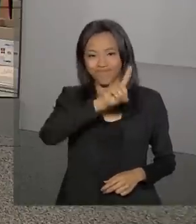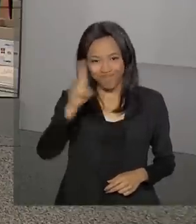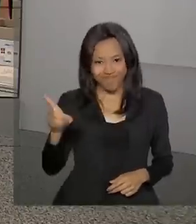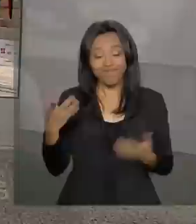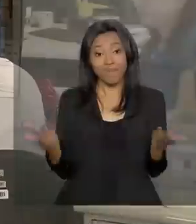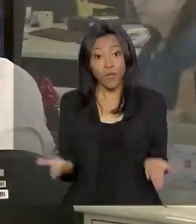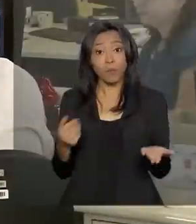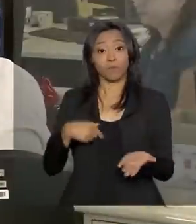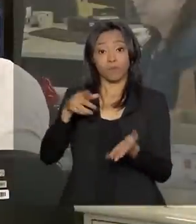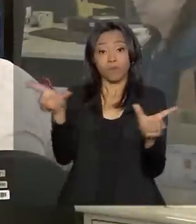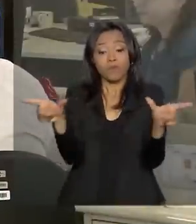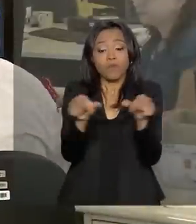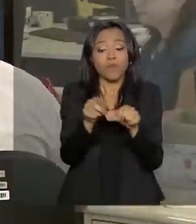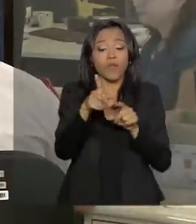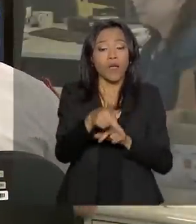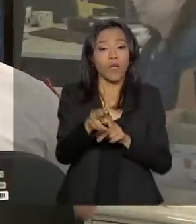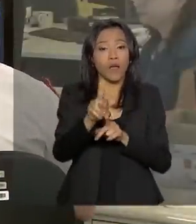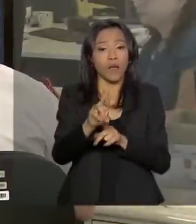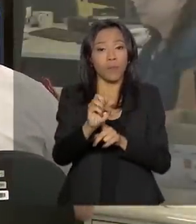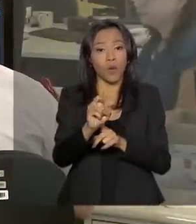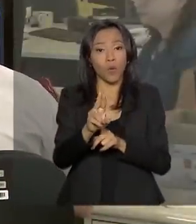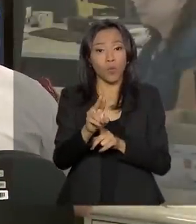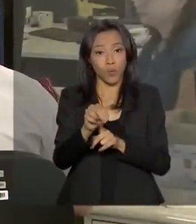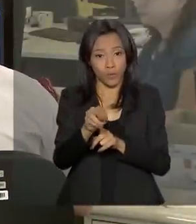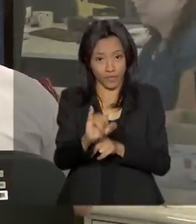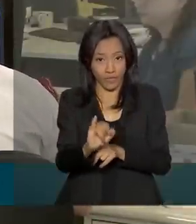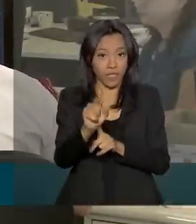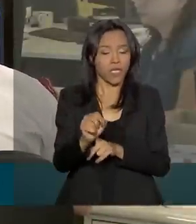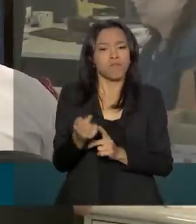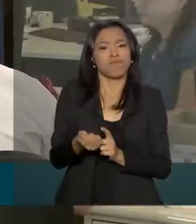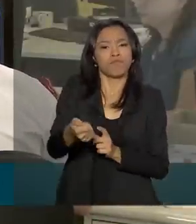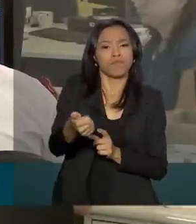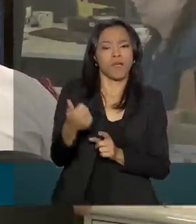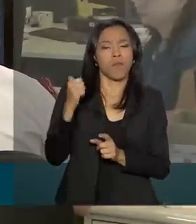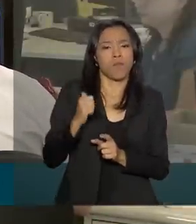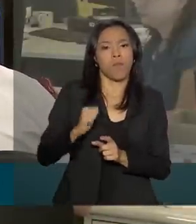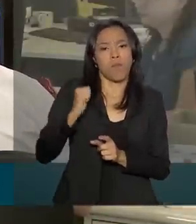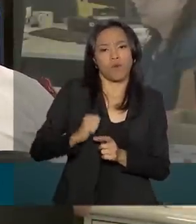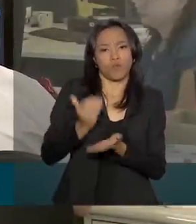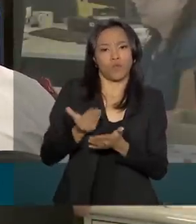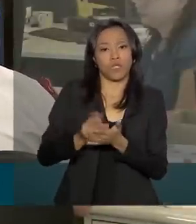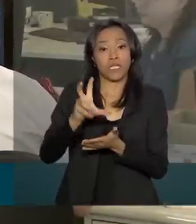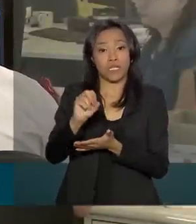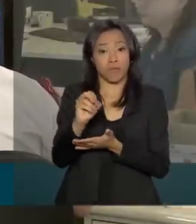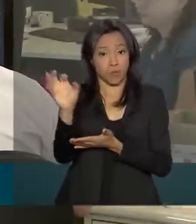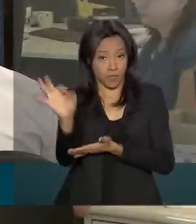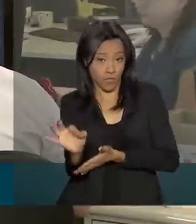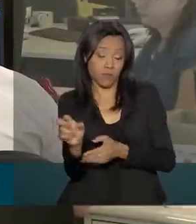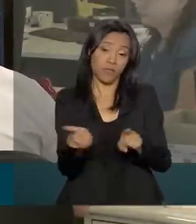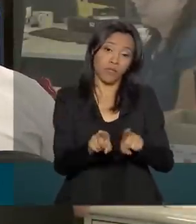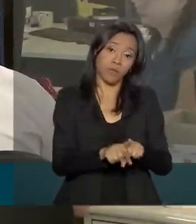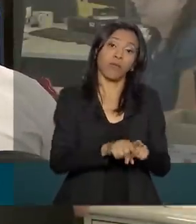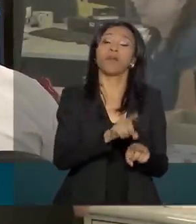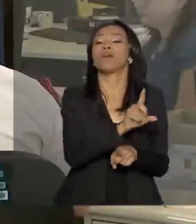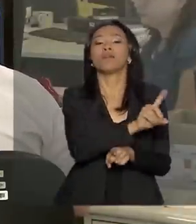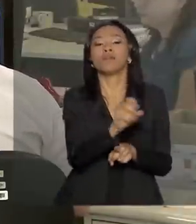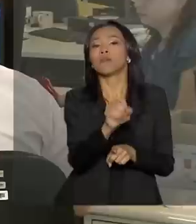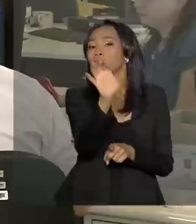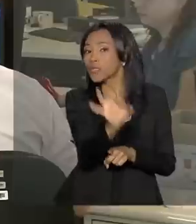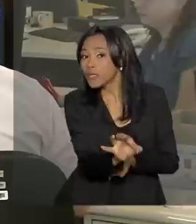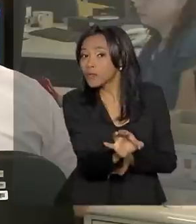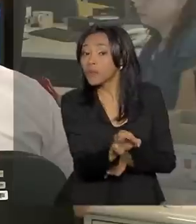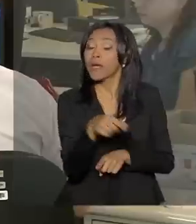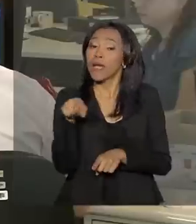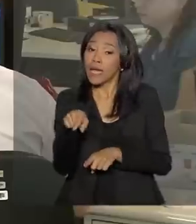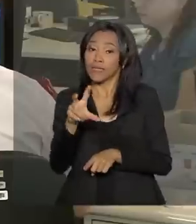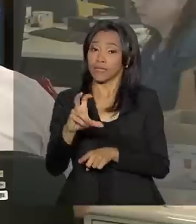O ProUni oferece bolsas de estudo parciais de 50% do valor da mensalidade e bolsas integrais de 100%. As bolsas